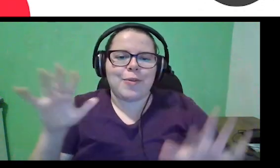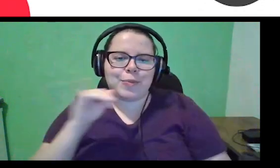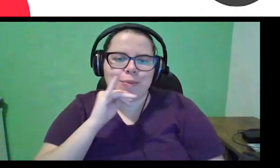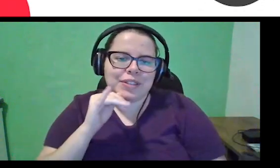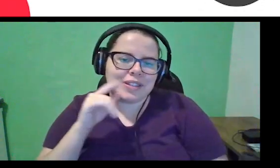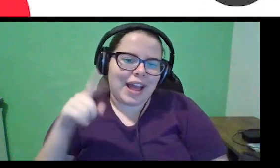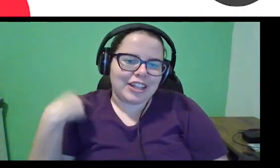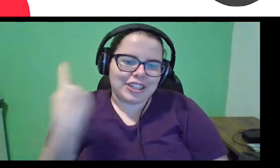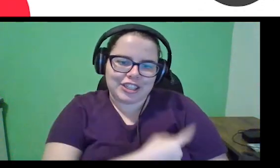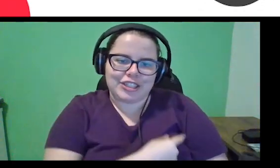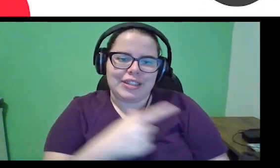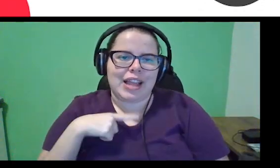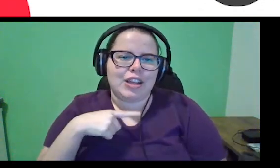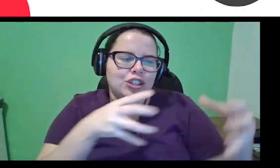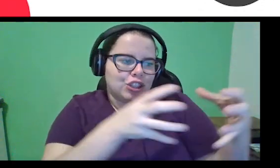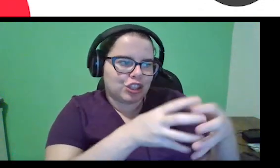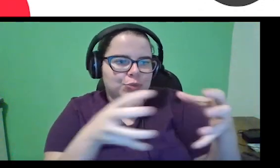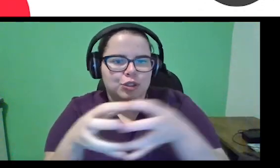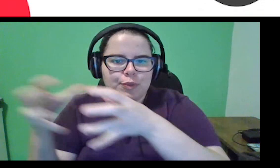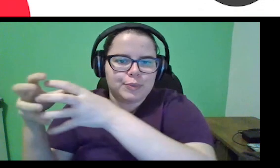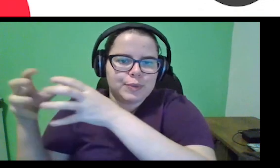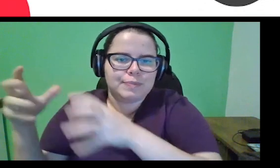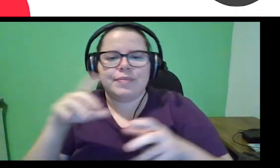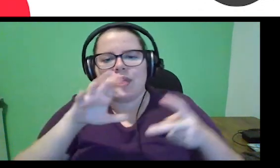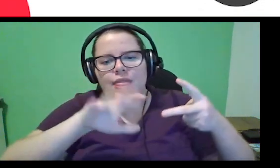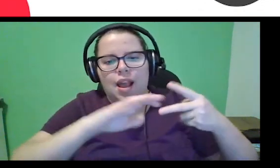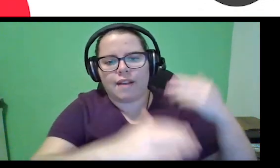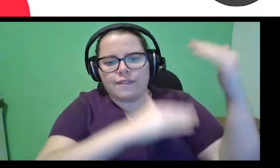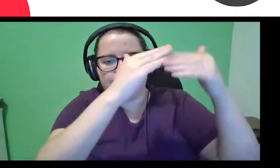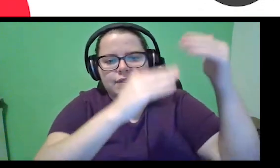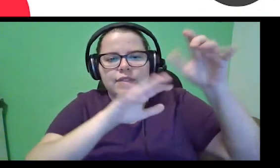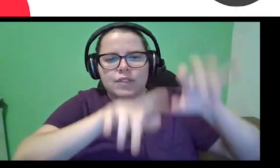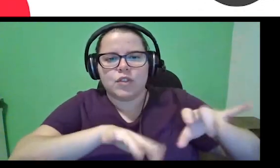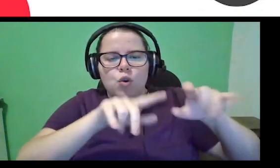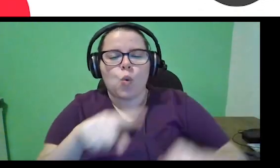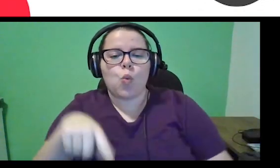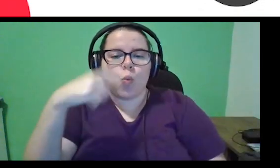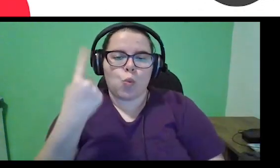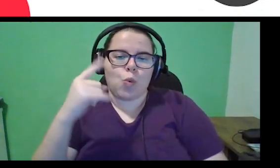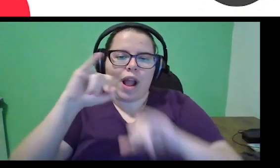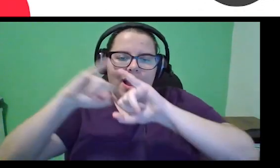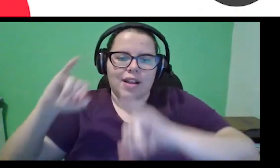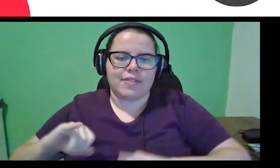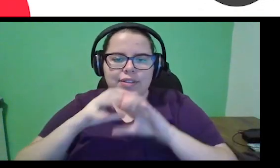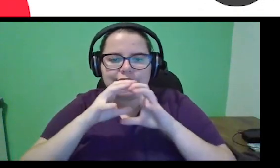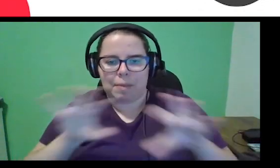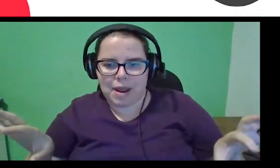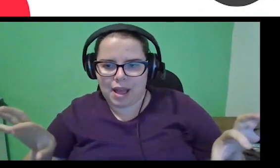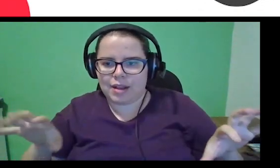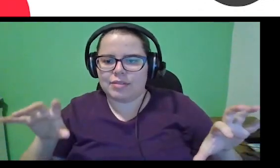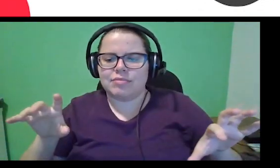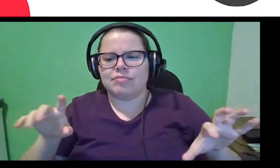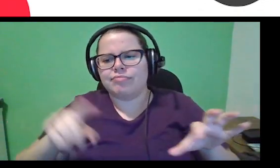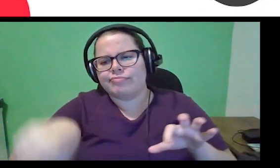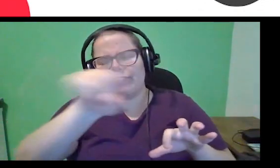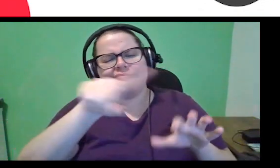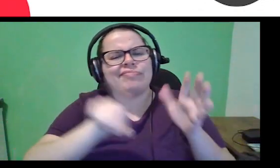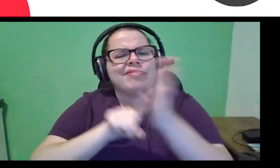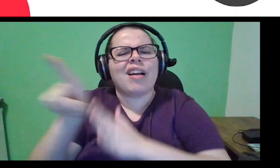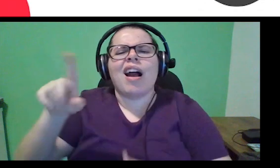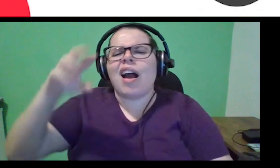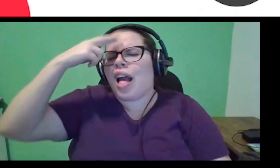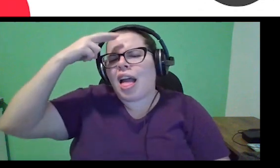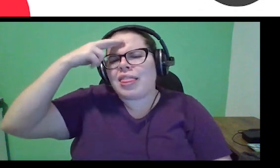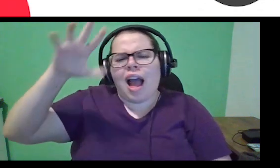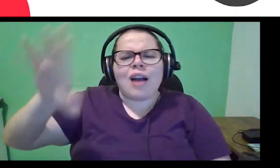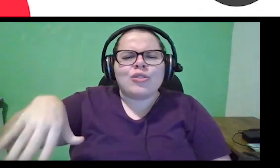nós temos vários times de desenvolvimento, e apenas uma infraestrutura separada. E aí vocês podem me perguntar, poxa,